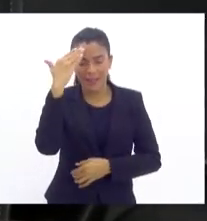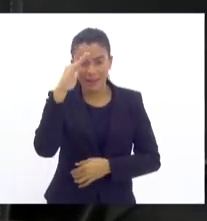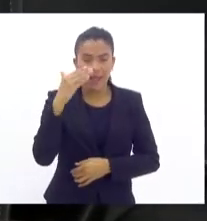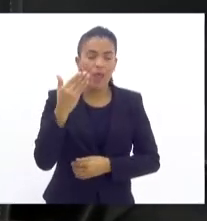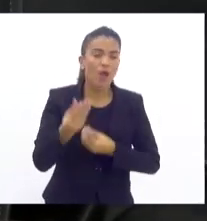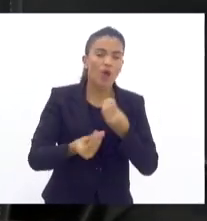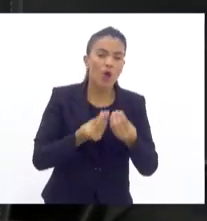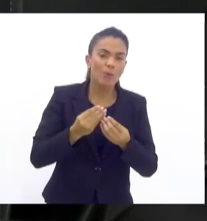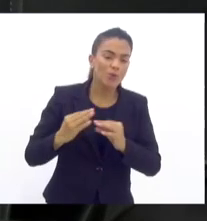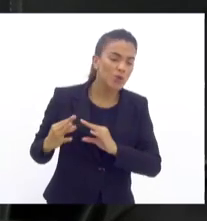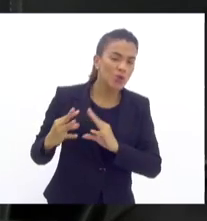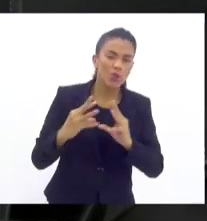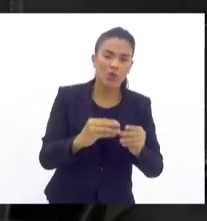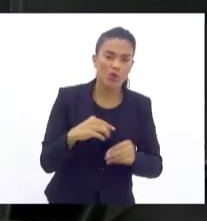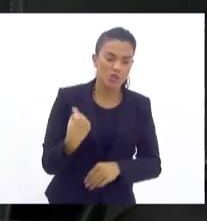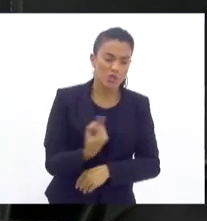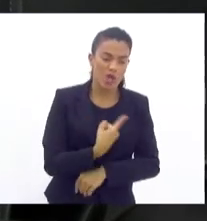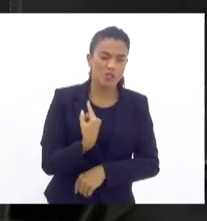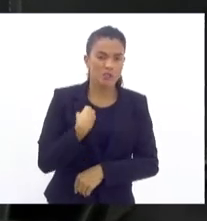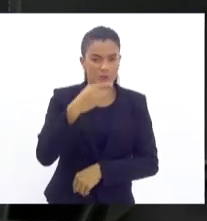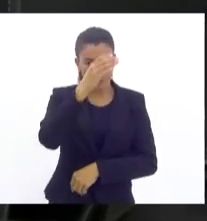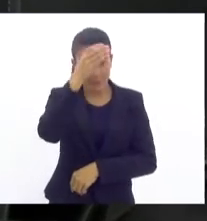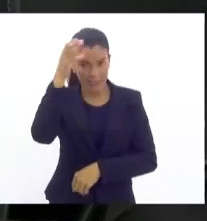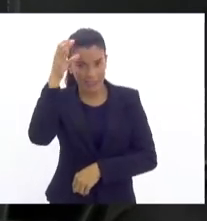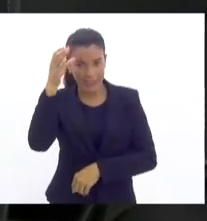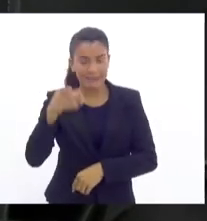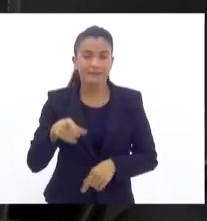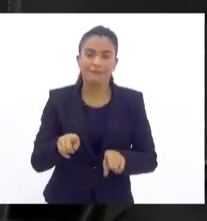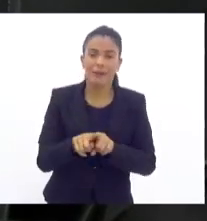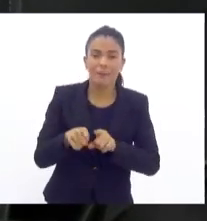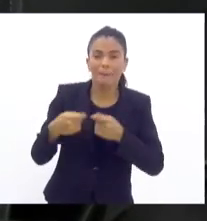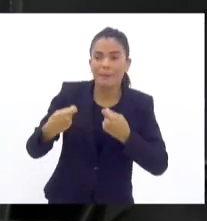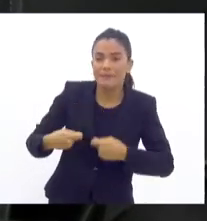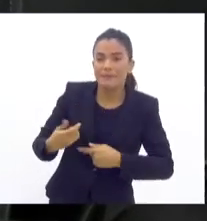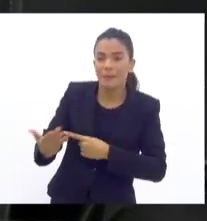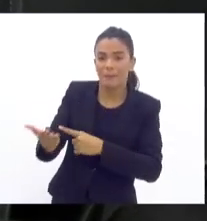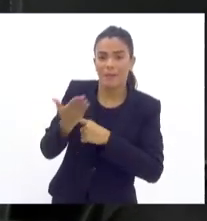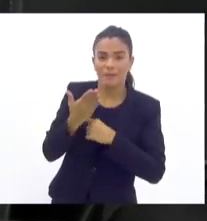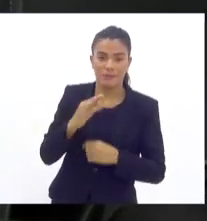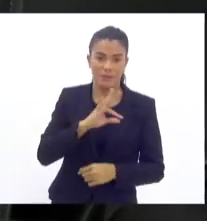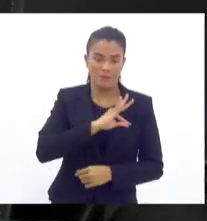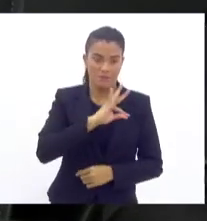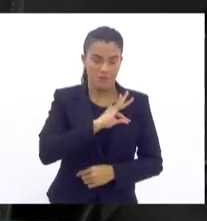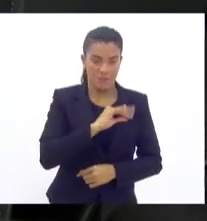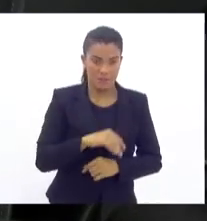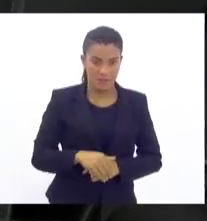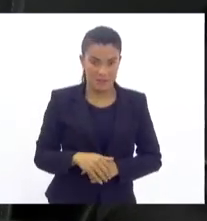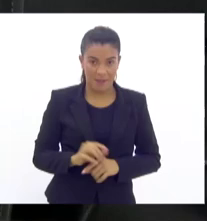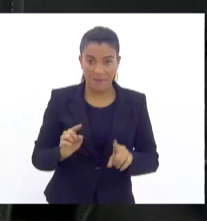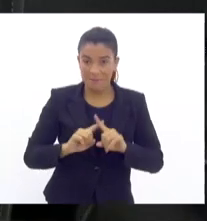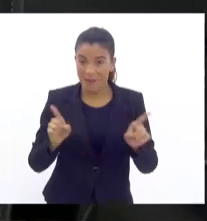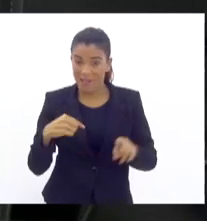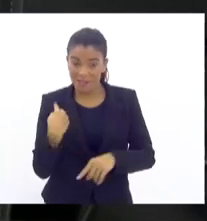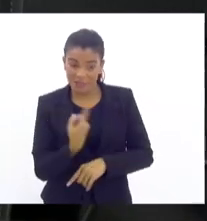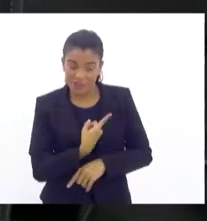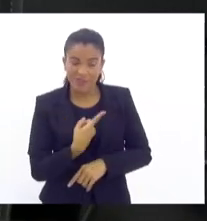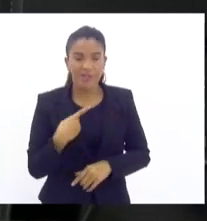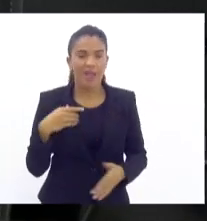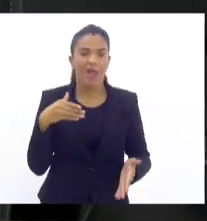nós somos clientes da mesma forma, que todos nós dependemos da polícia. Mas nós somos a última barreira.